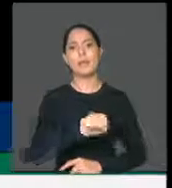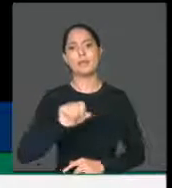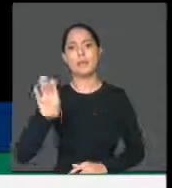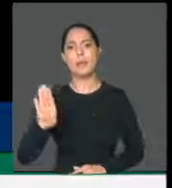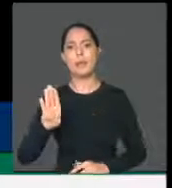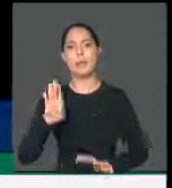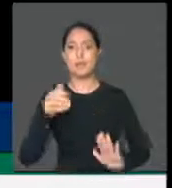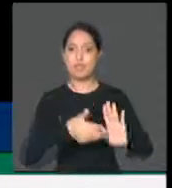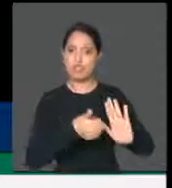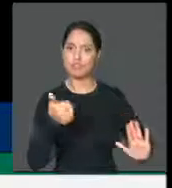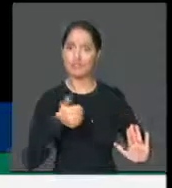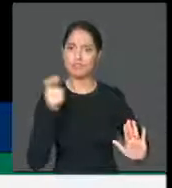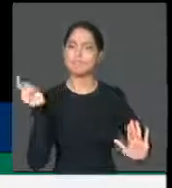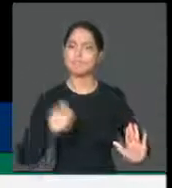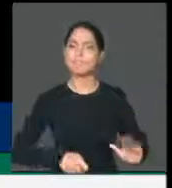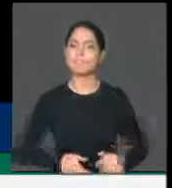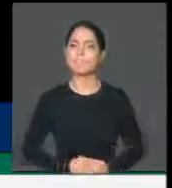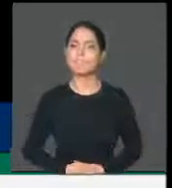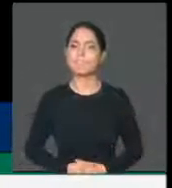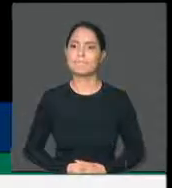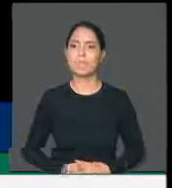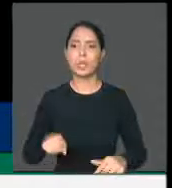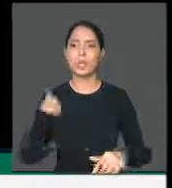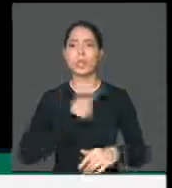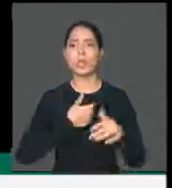da pauta, então nós estamos em obstrução, senhor presidente.